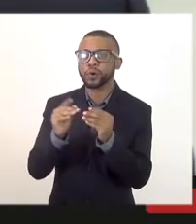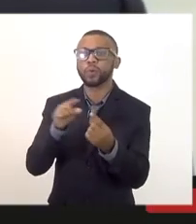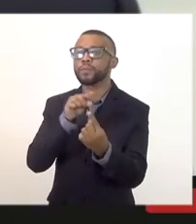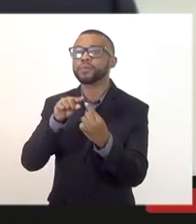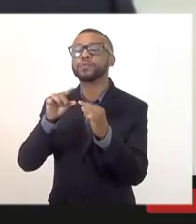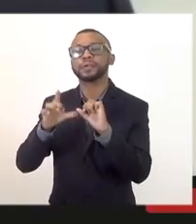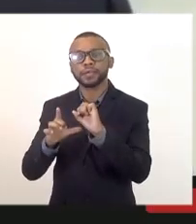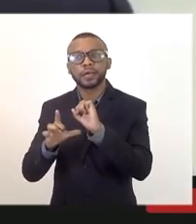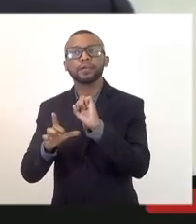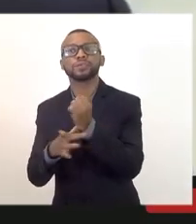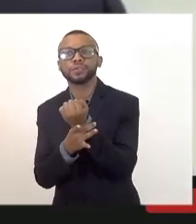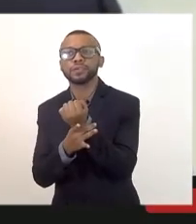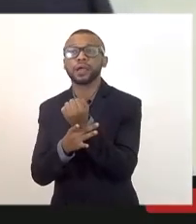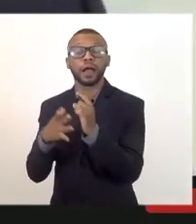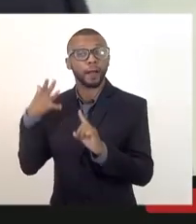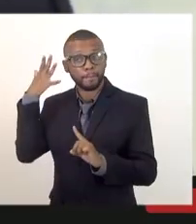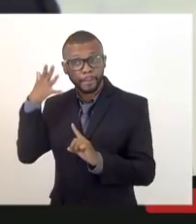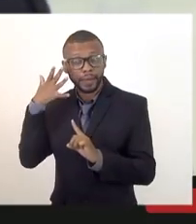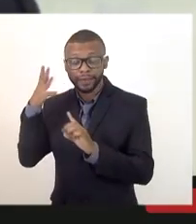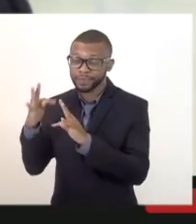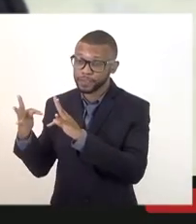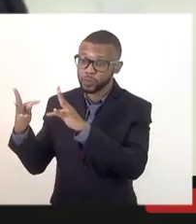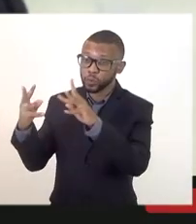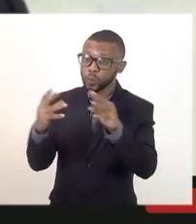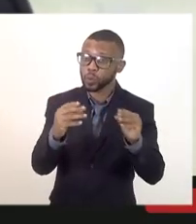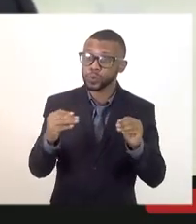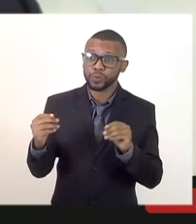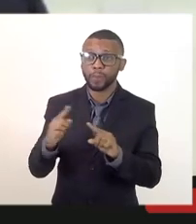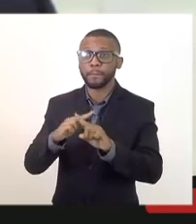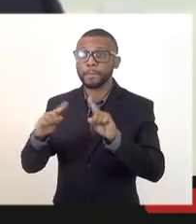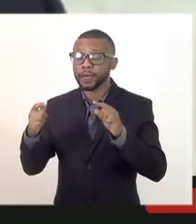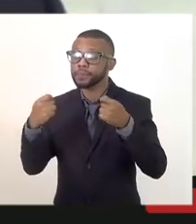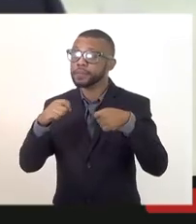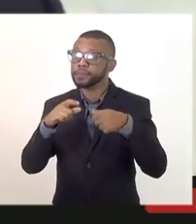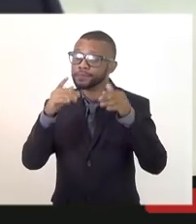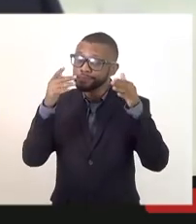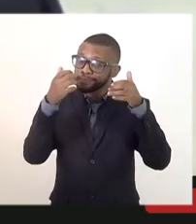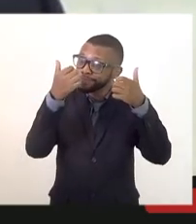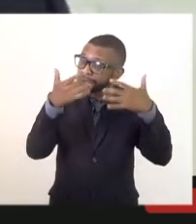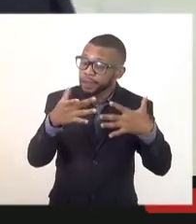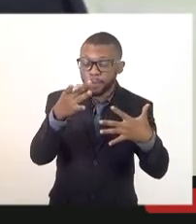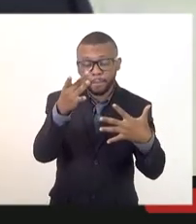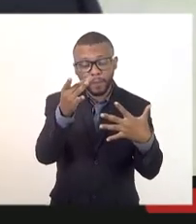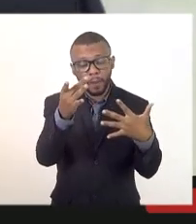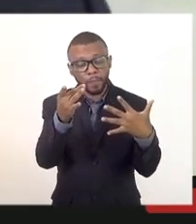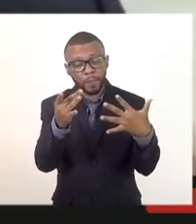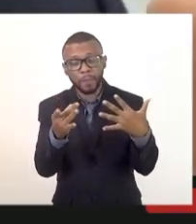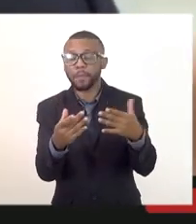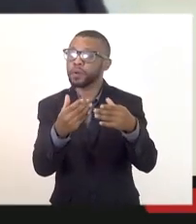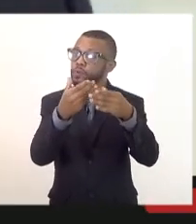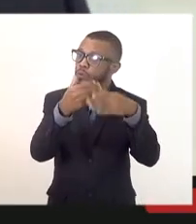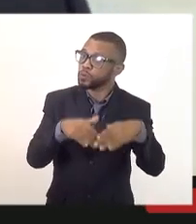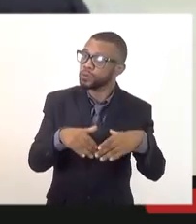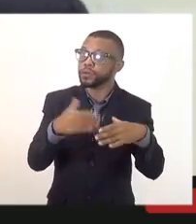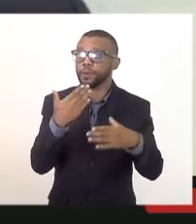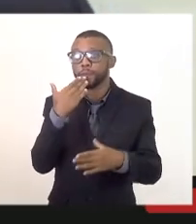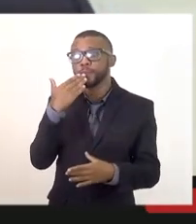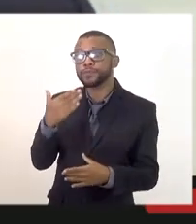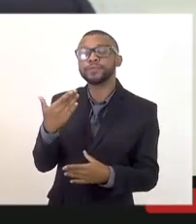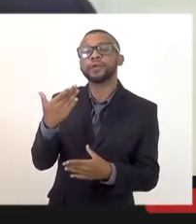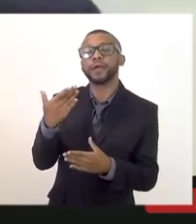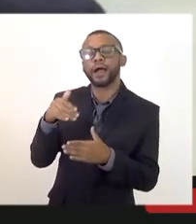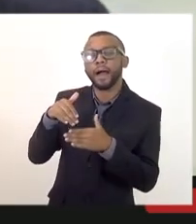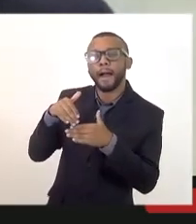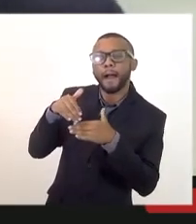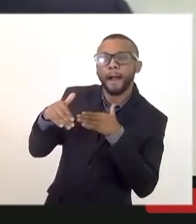palavra a todos mas que a gente possa ter uma fala pelo menos de cada concurso que foi dito aqui e pedir a brevidade todos aqui já estão acostumados a